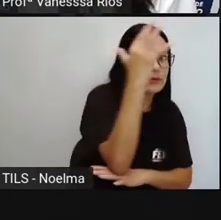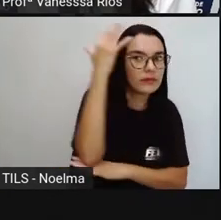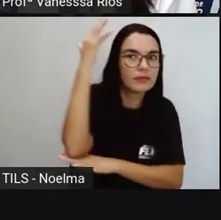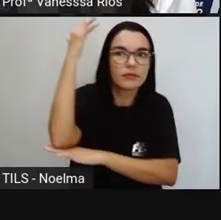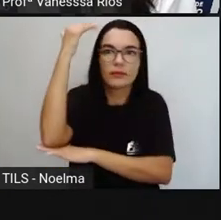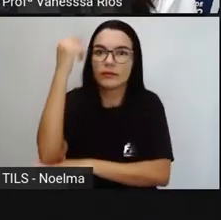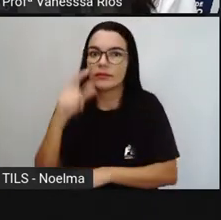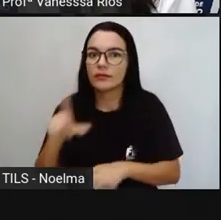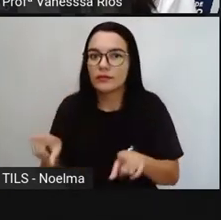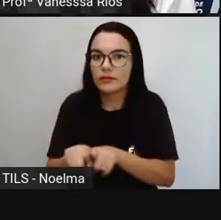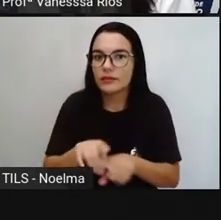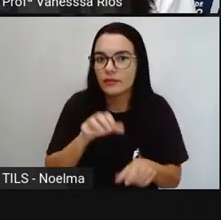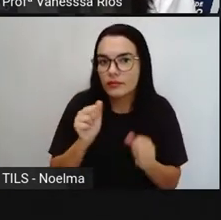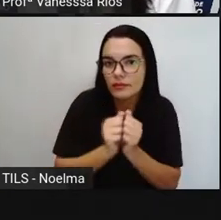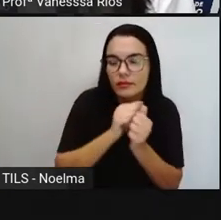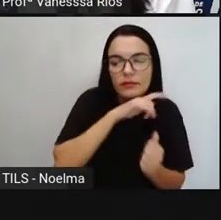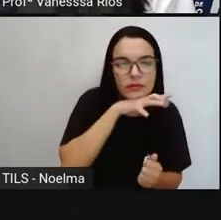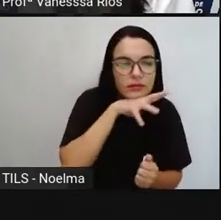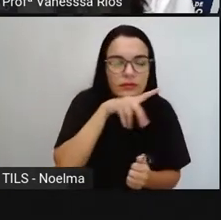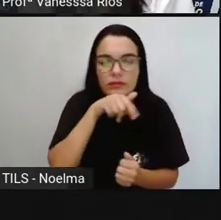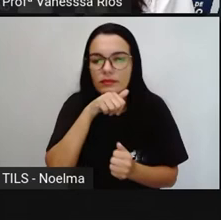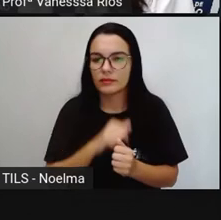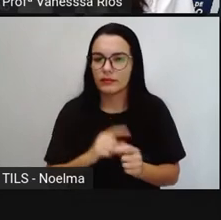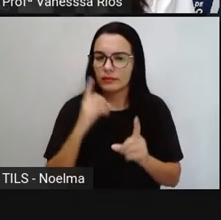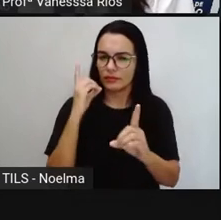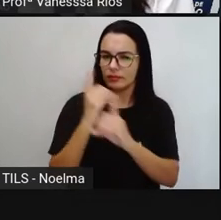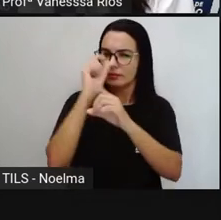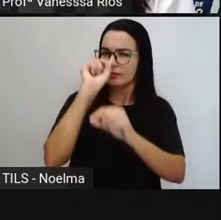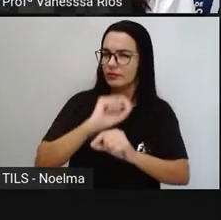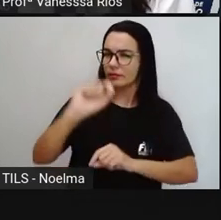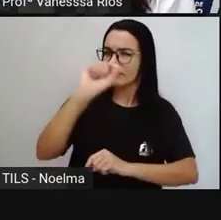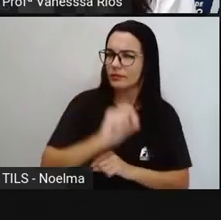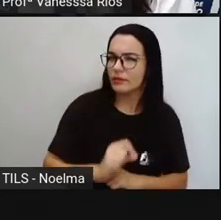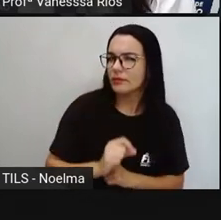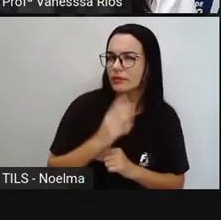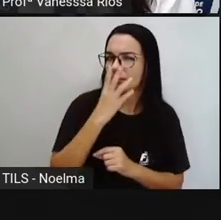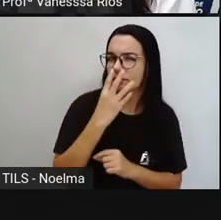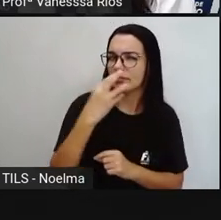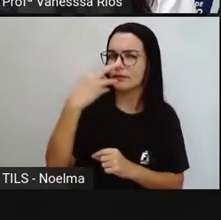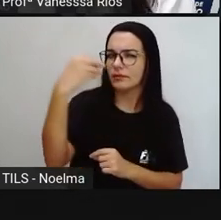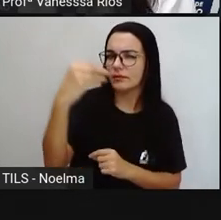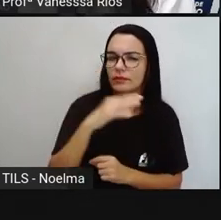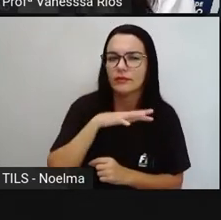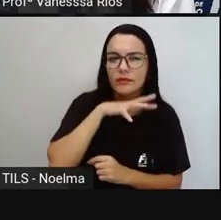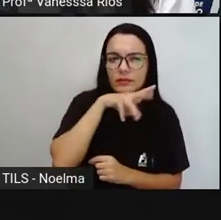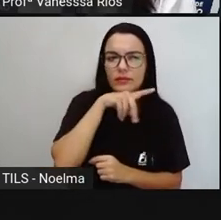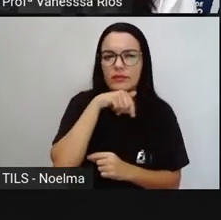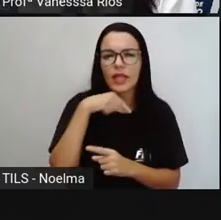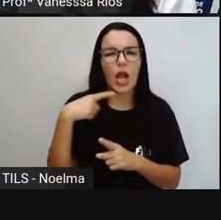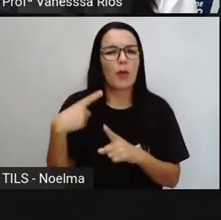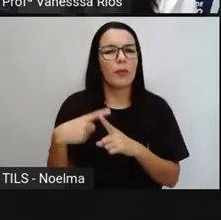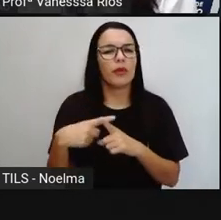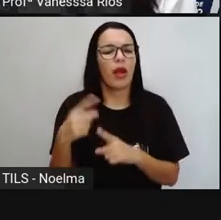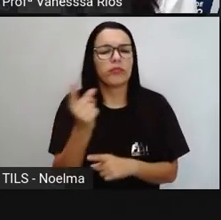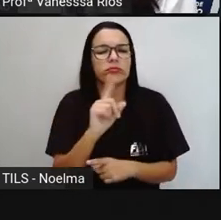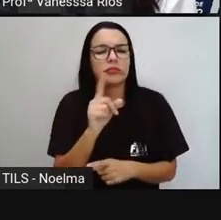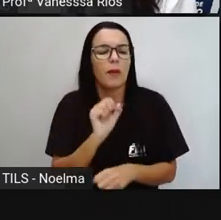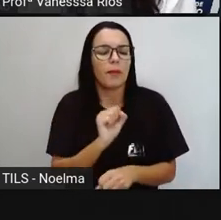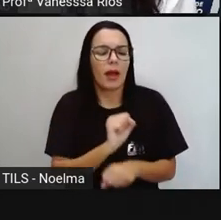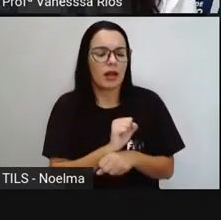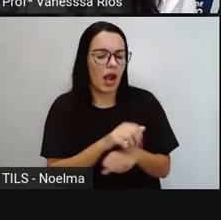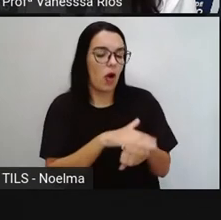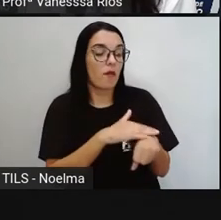animais e rios. Mariana acabou encontrando um bicho diferente, por que não parar e